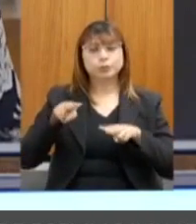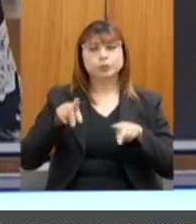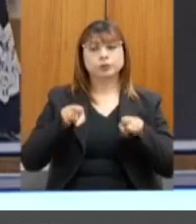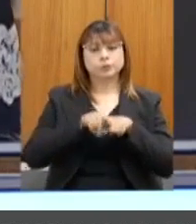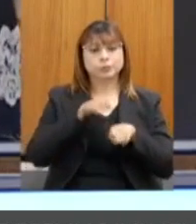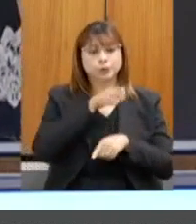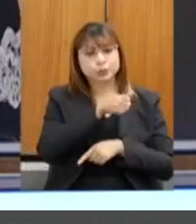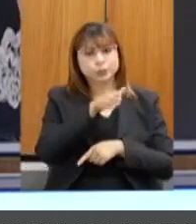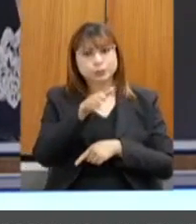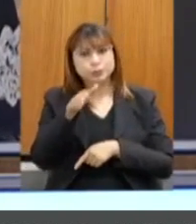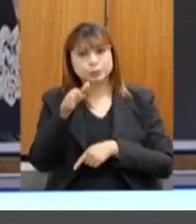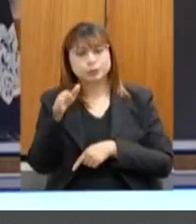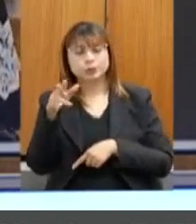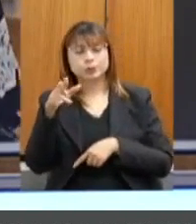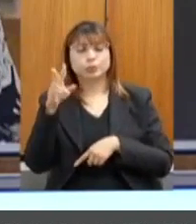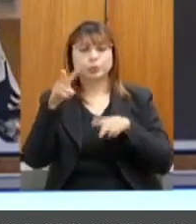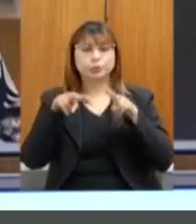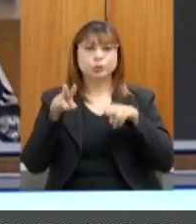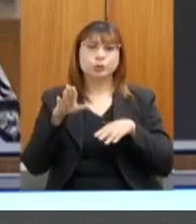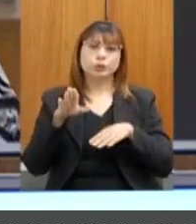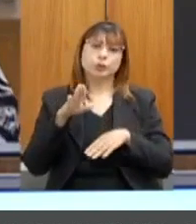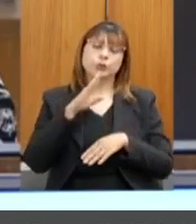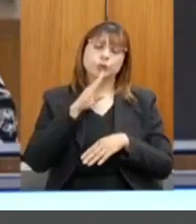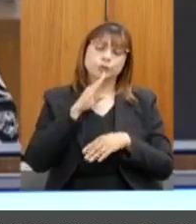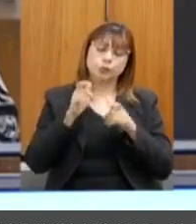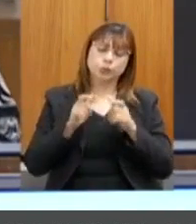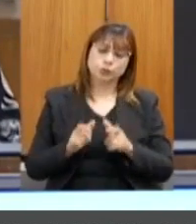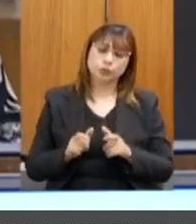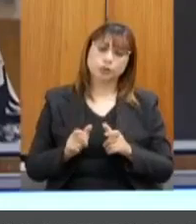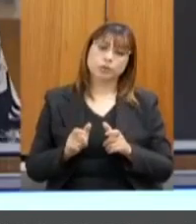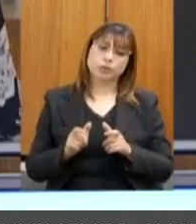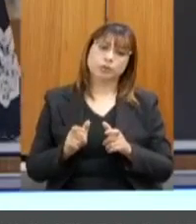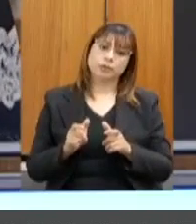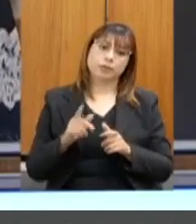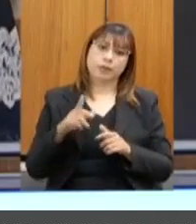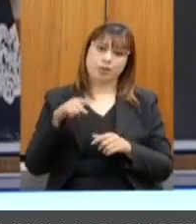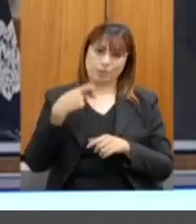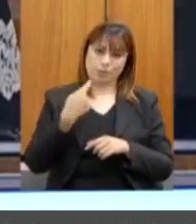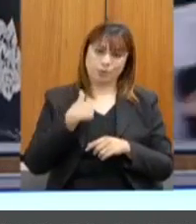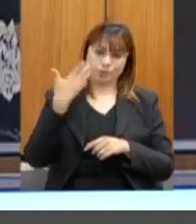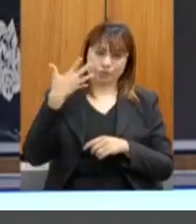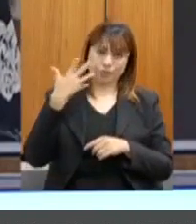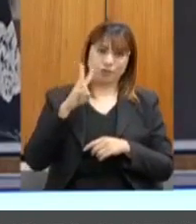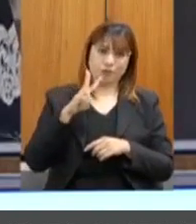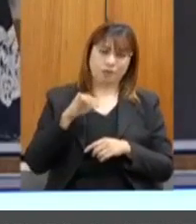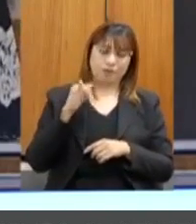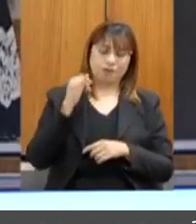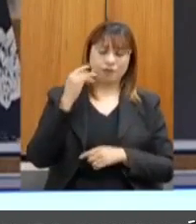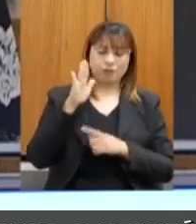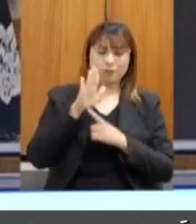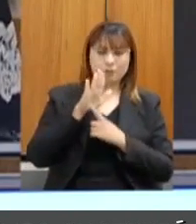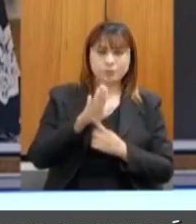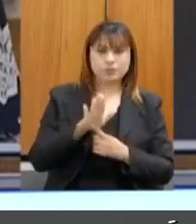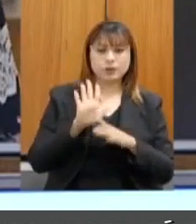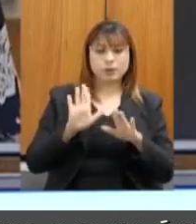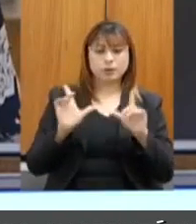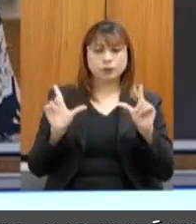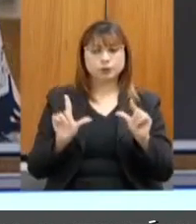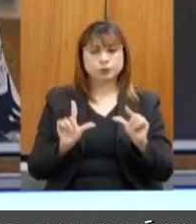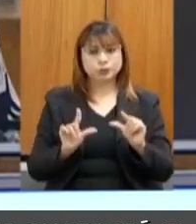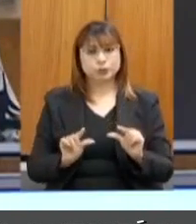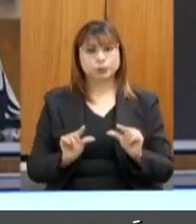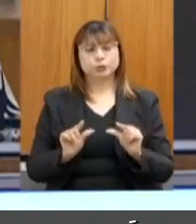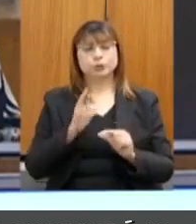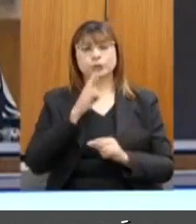o que, de fato, na sequência vou apresentar, gerou uma pequena diminuição nos nossos